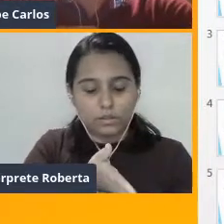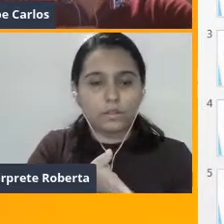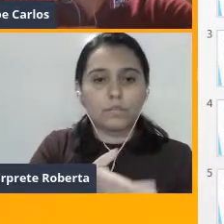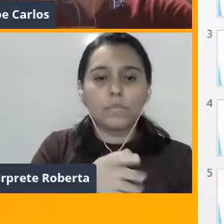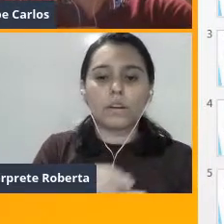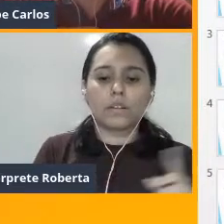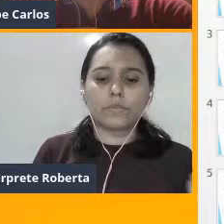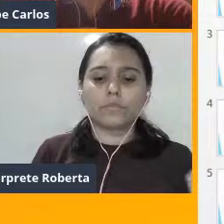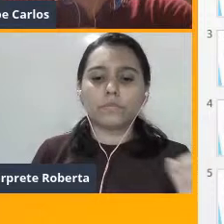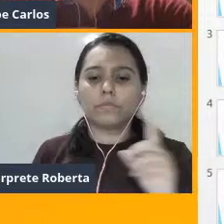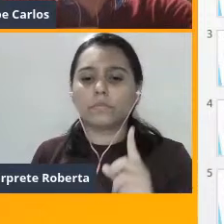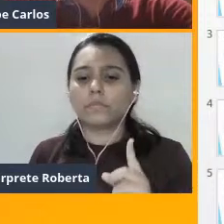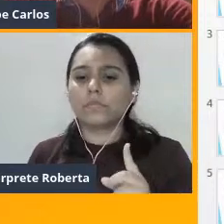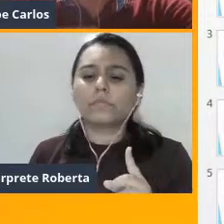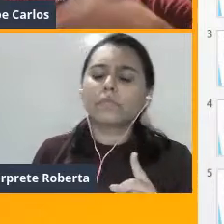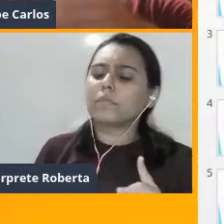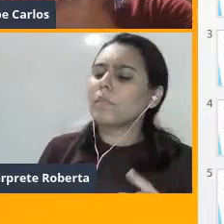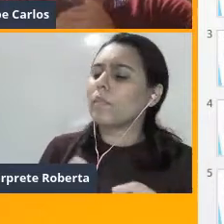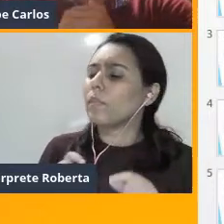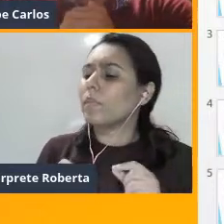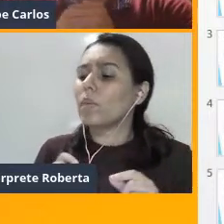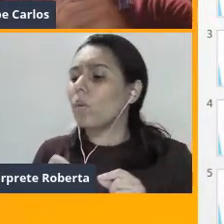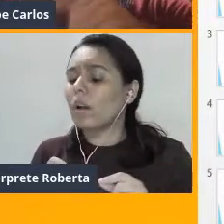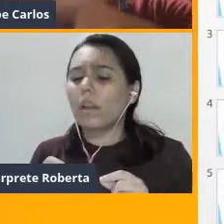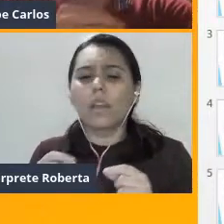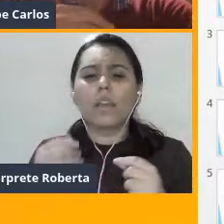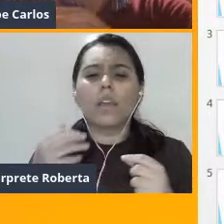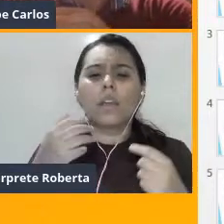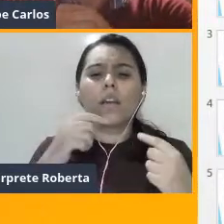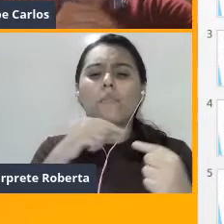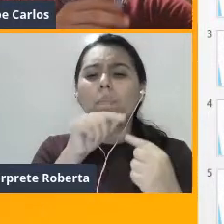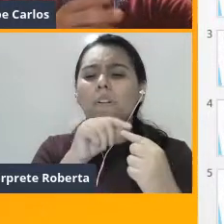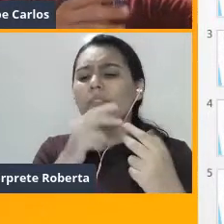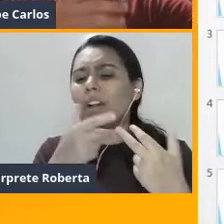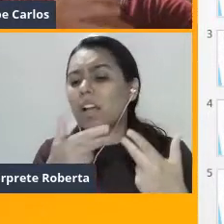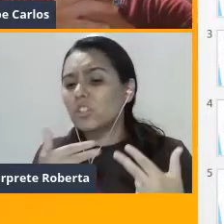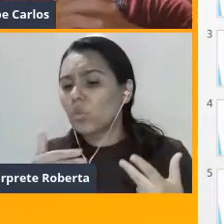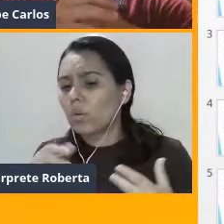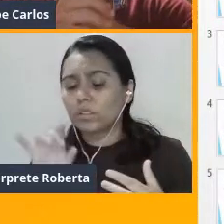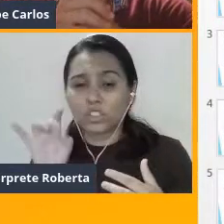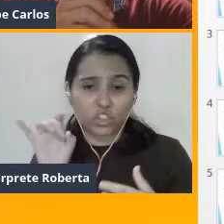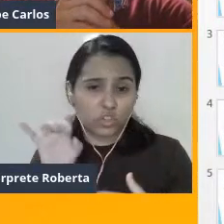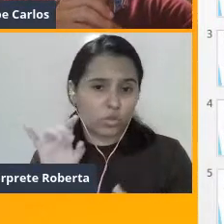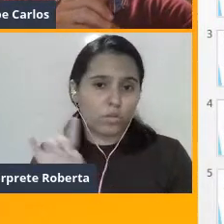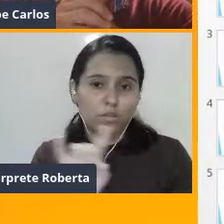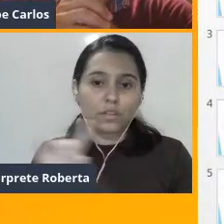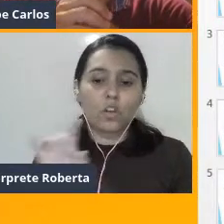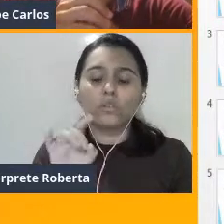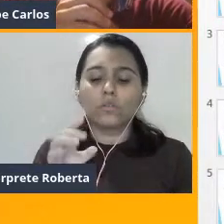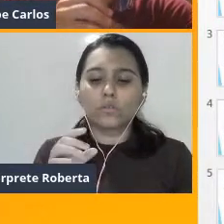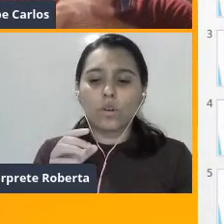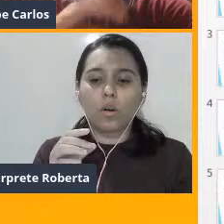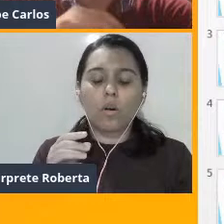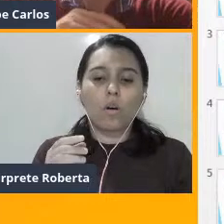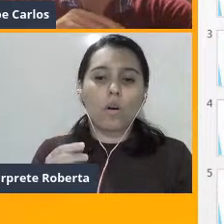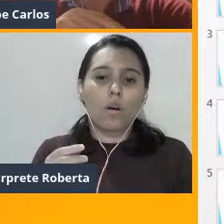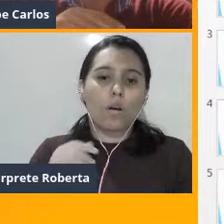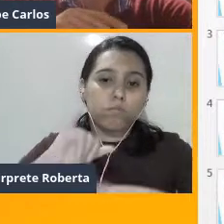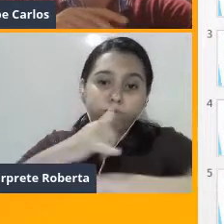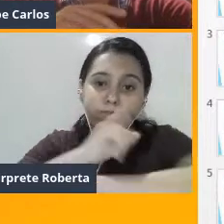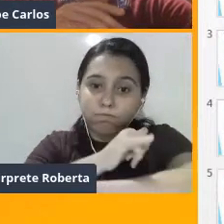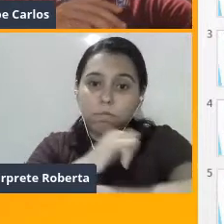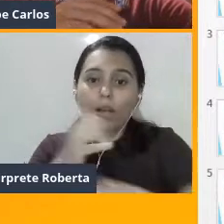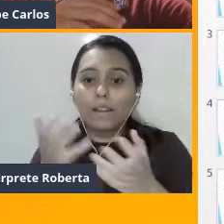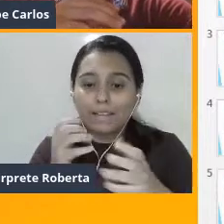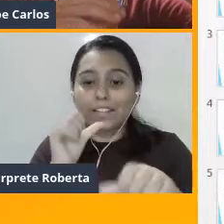pensando em nenhum desses objetivos, certo? Ele vem pensando em reduzir o peso, vem pensando em manter uma vida